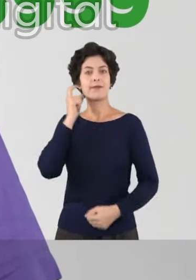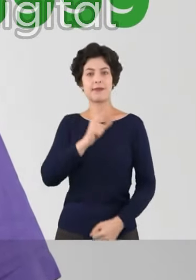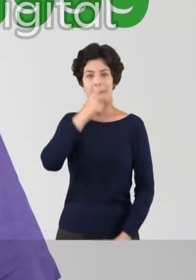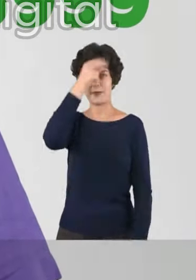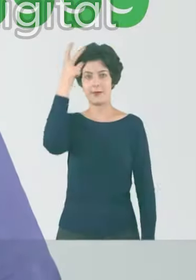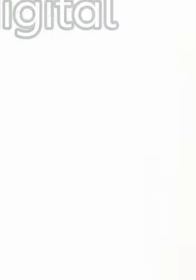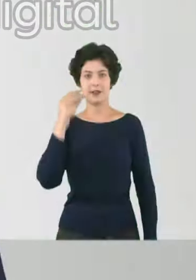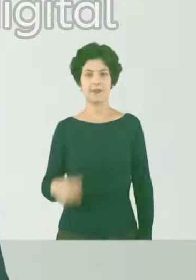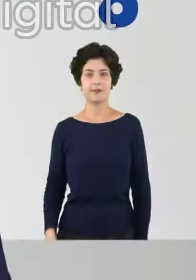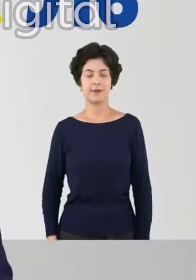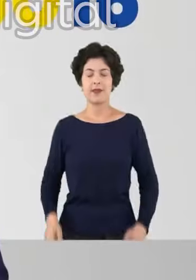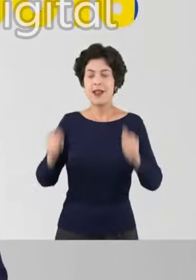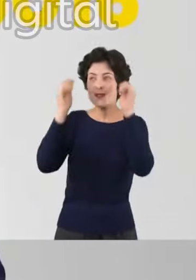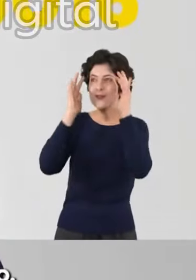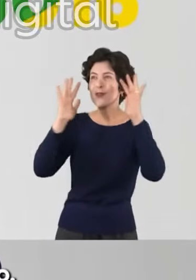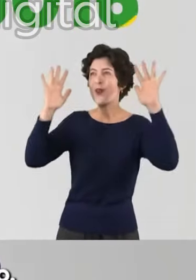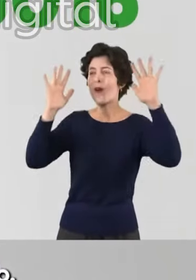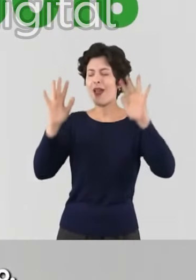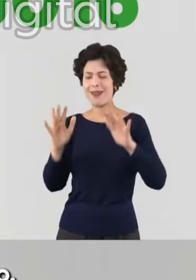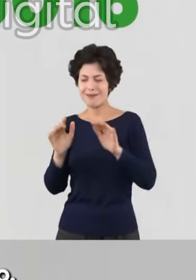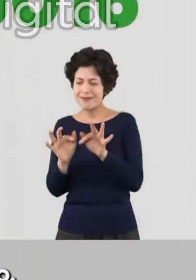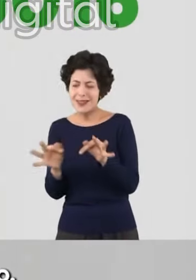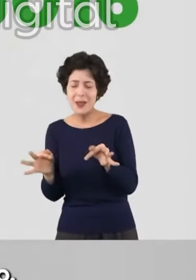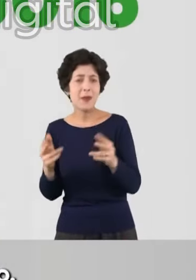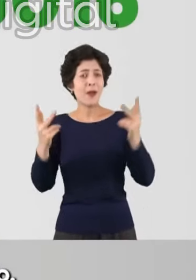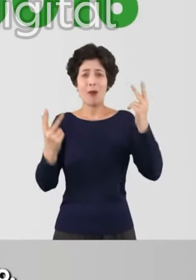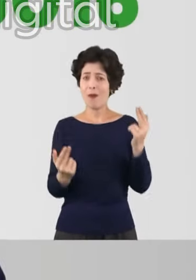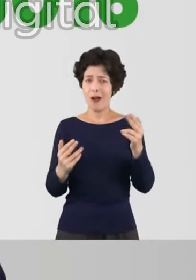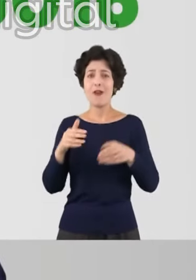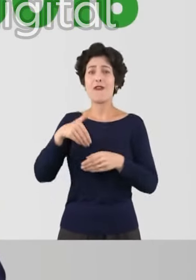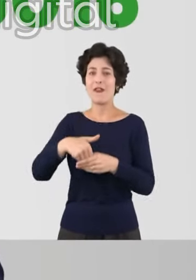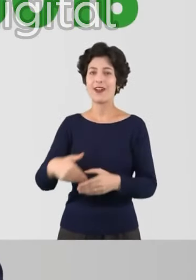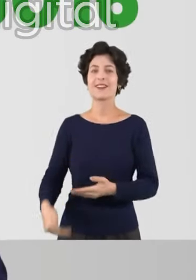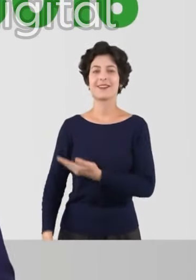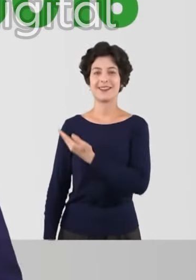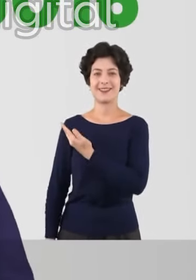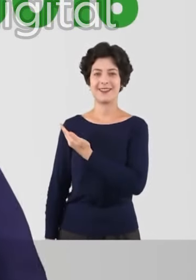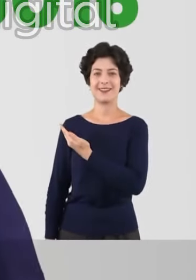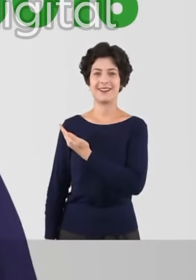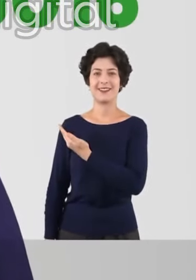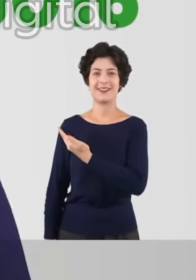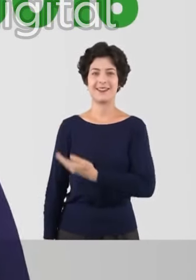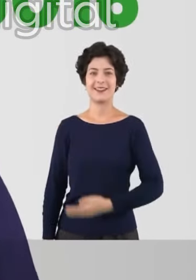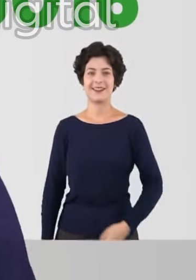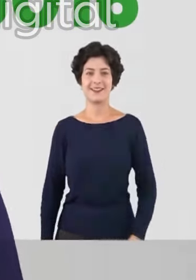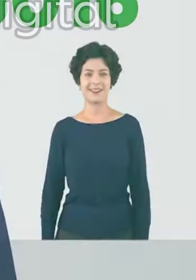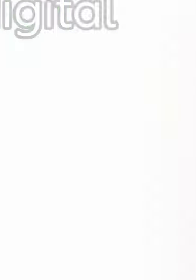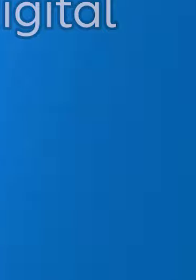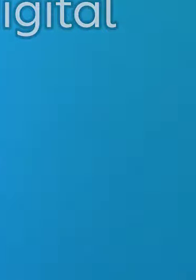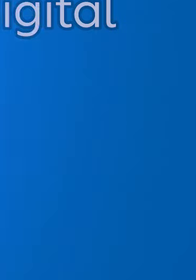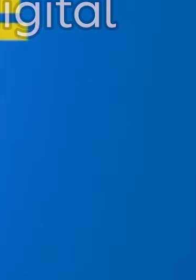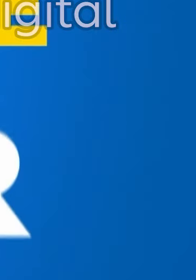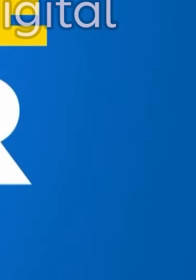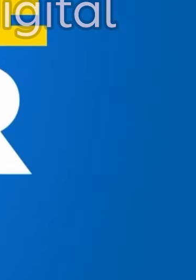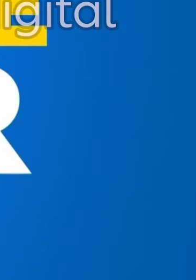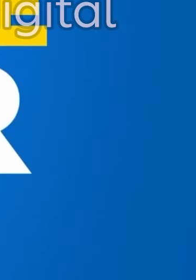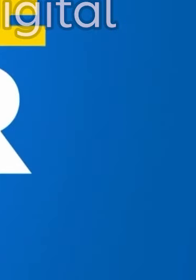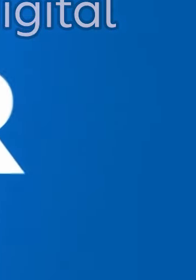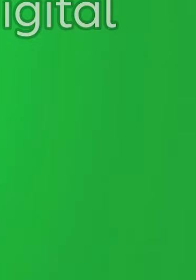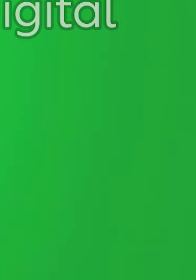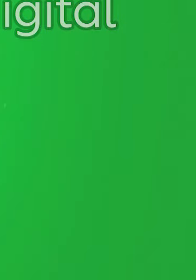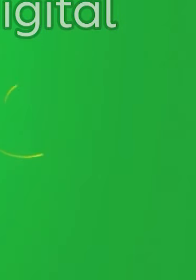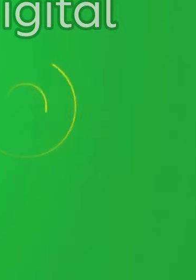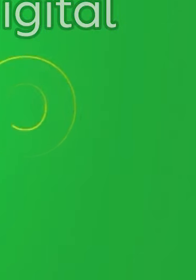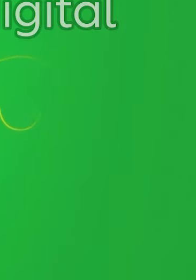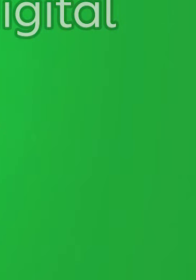Nunes, prefeito. Sonhe grande, dá o mesmo trabalho que sonhar pequeno. Vote Daniel Daor, pás 15 e 016. Isso não pode parar.